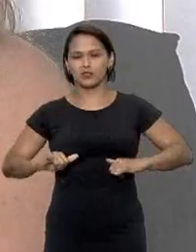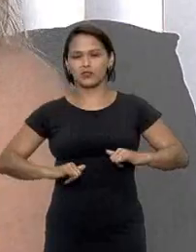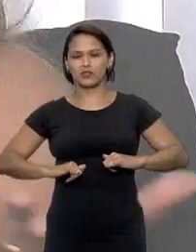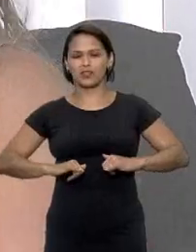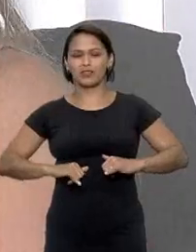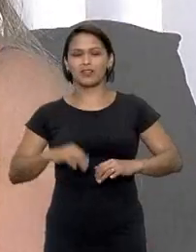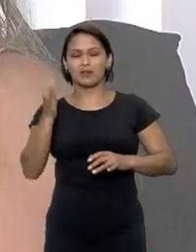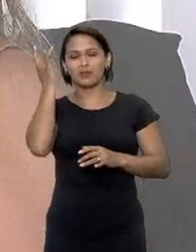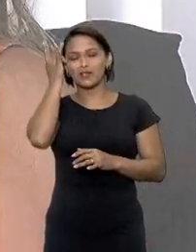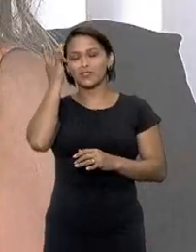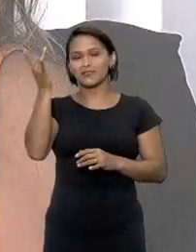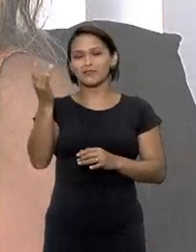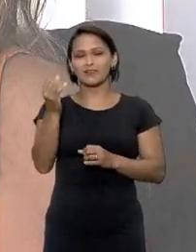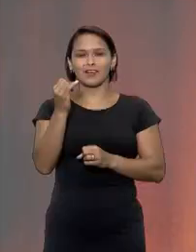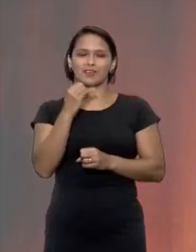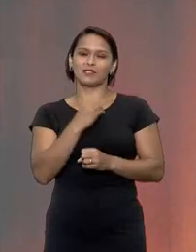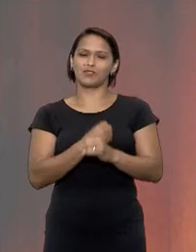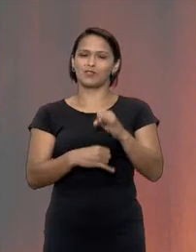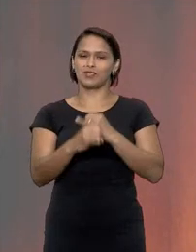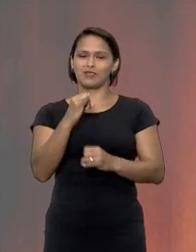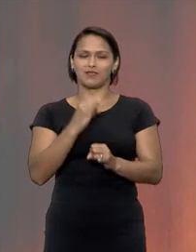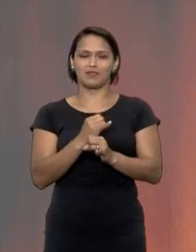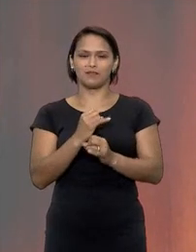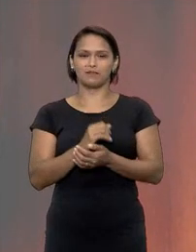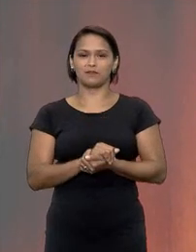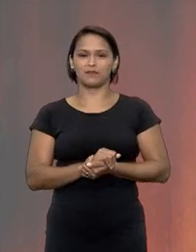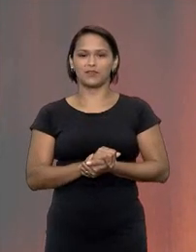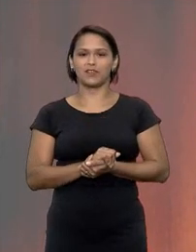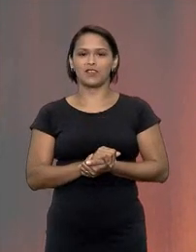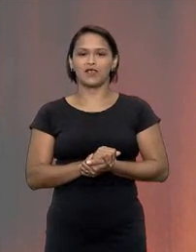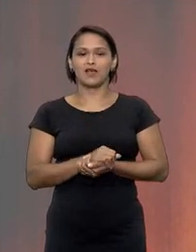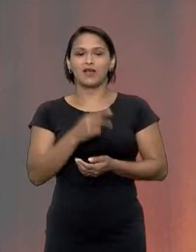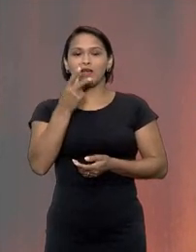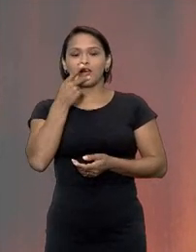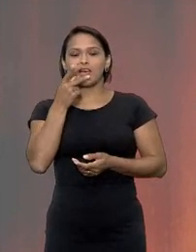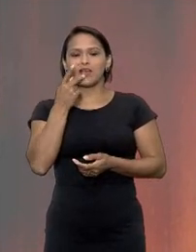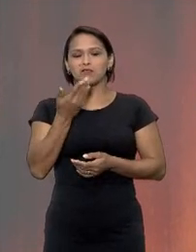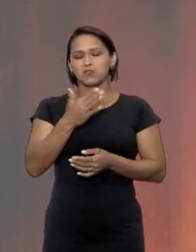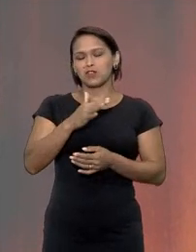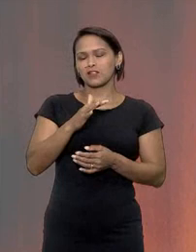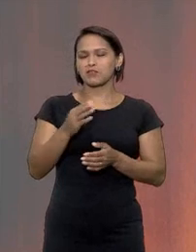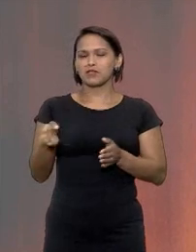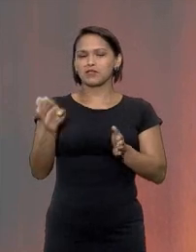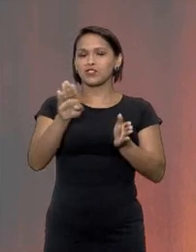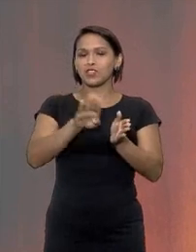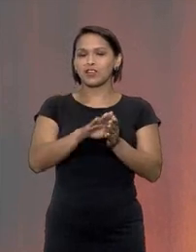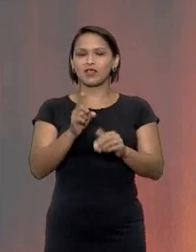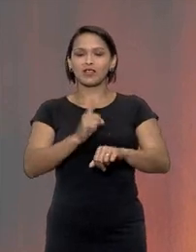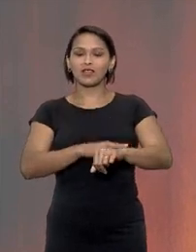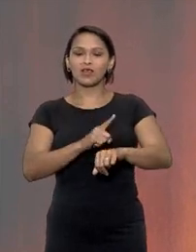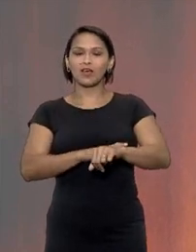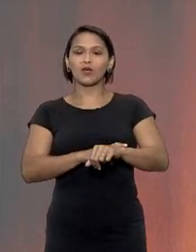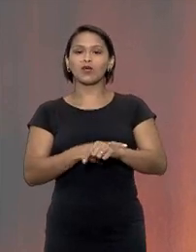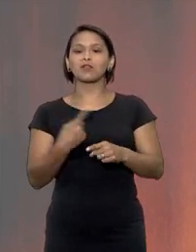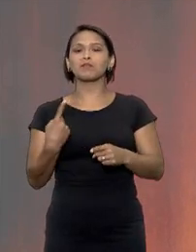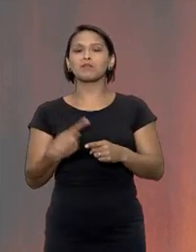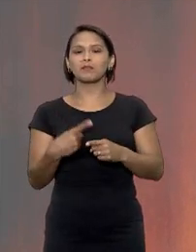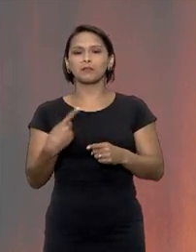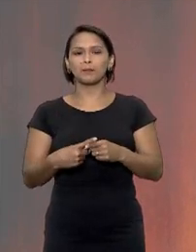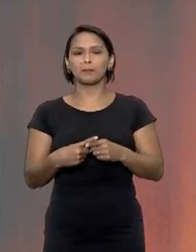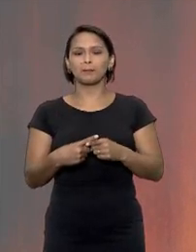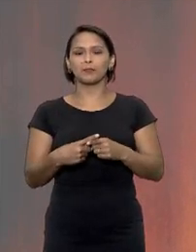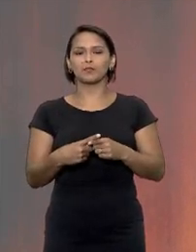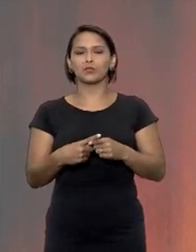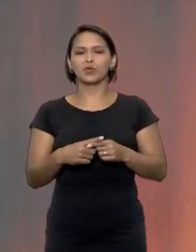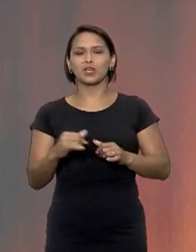ela está mais vulnerável nas redes. Ele falou que talvez não conseguiria chegar no encontro porque tinha sofrido